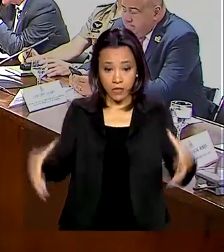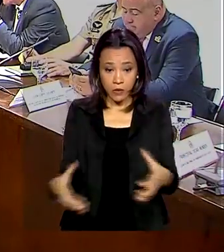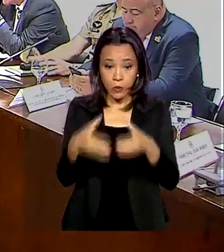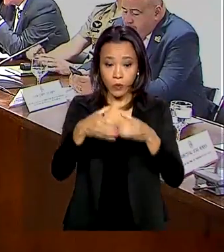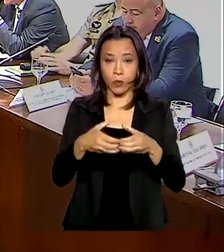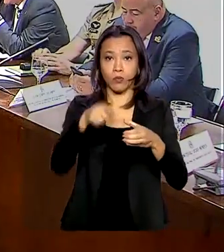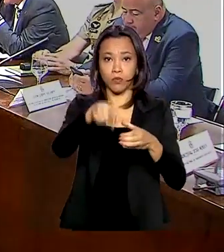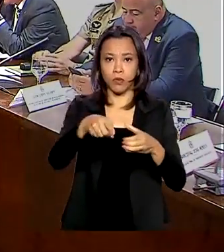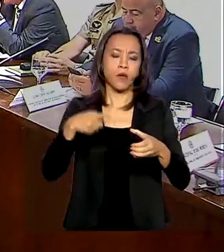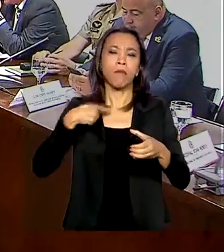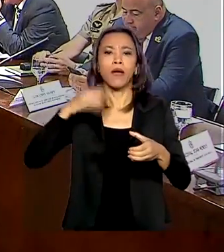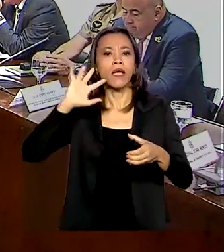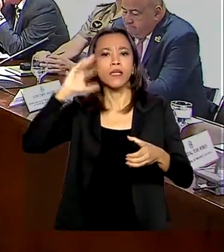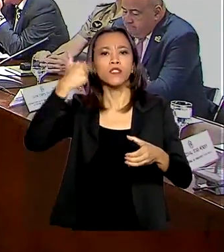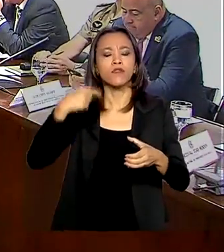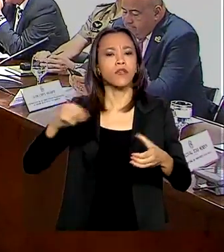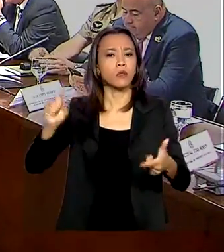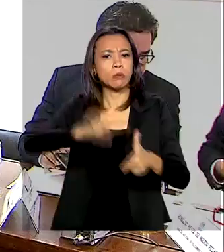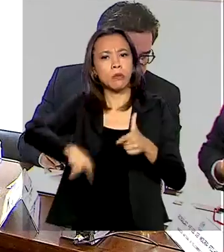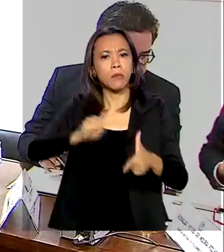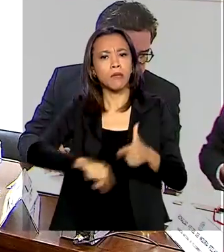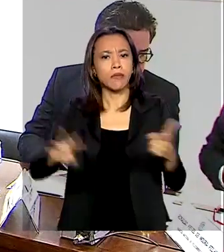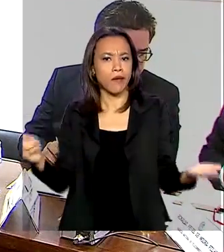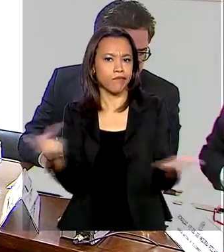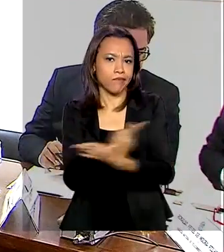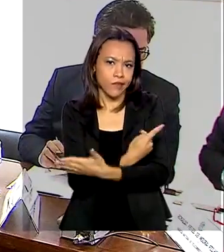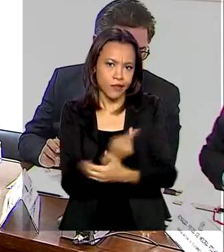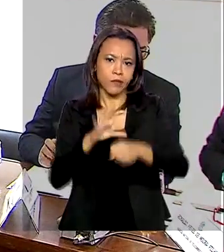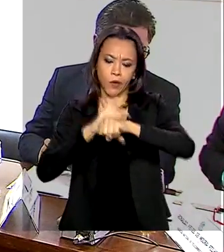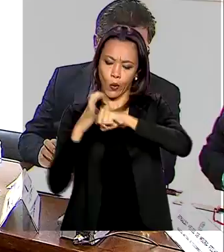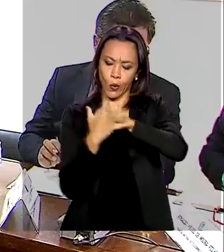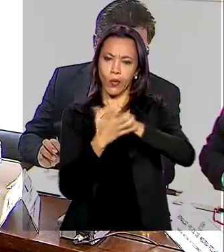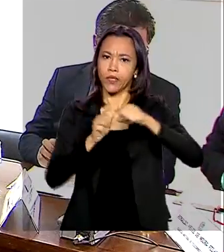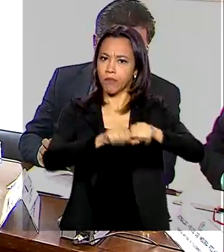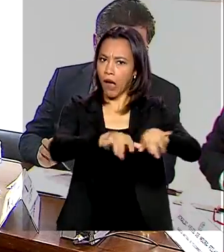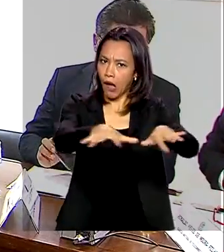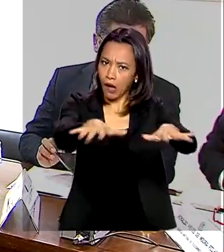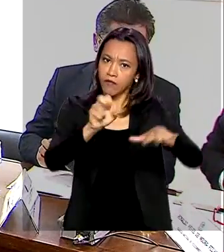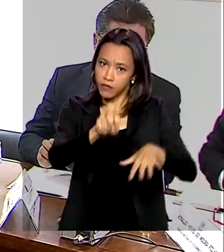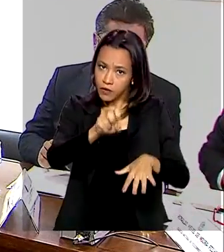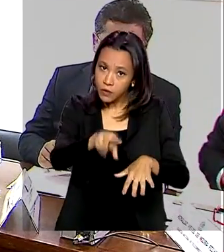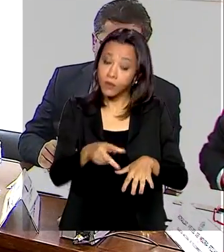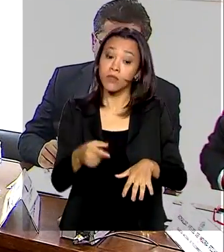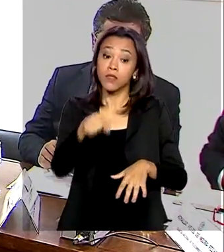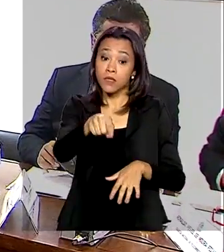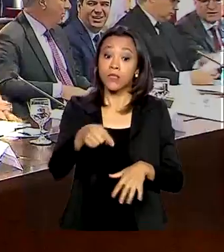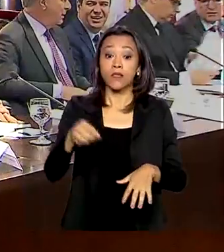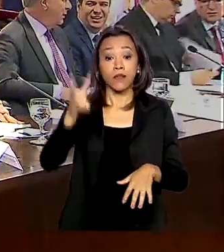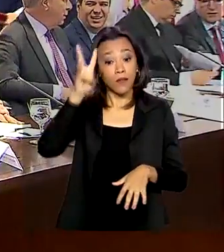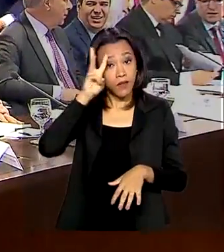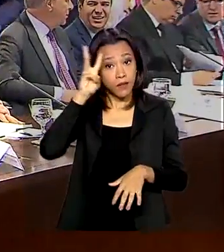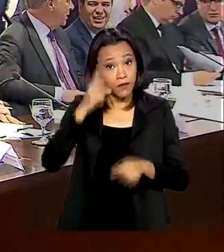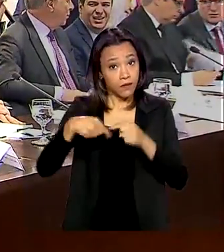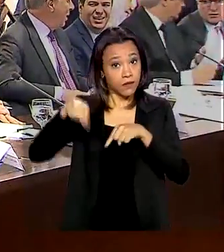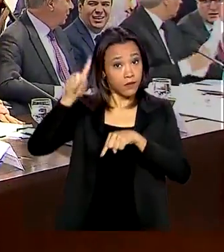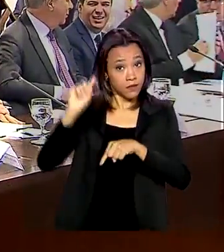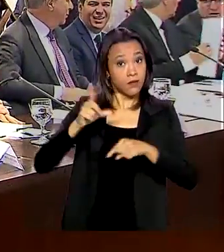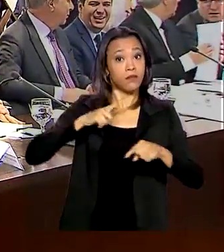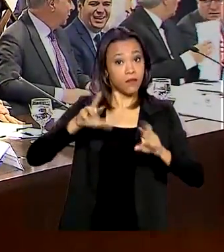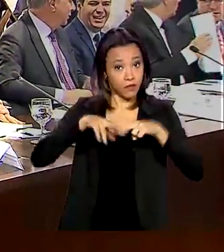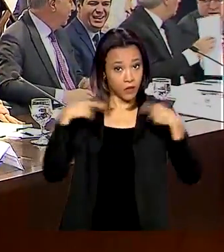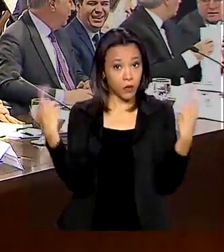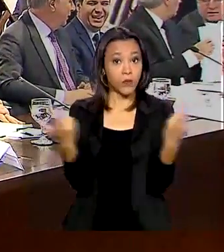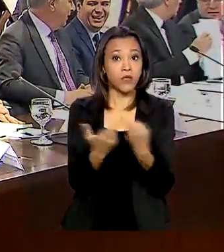lidar com a crise provocada pelo coronavírus, se reuniu pela primeira vez nesta terça-feira no Palácio do Planalto. No